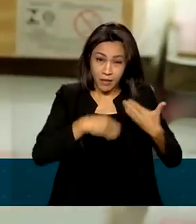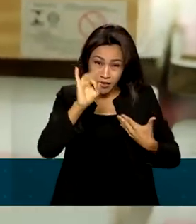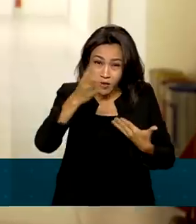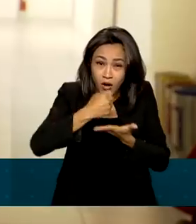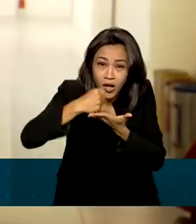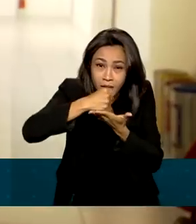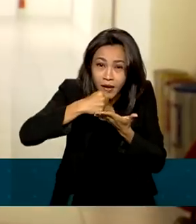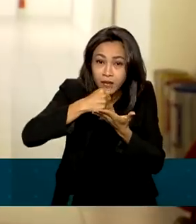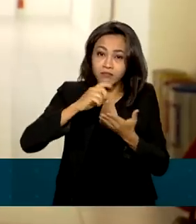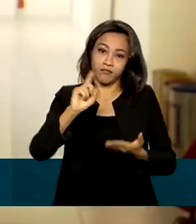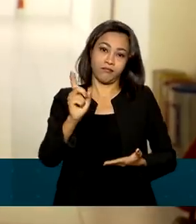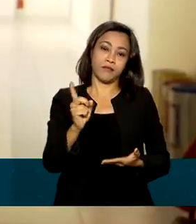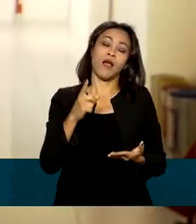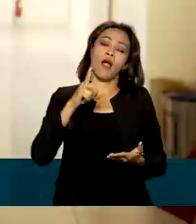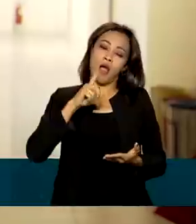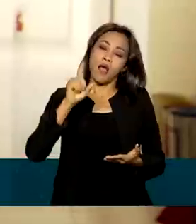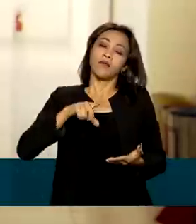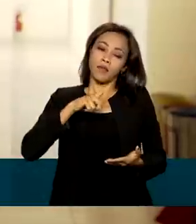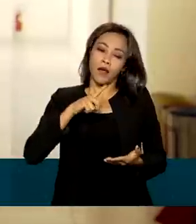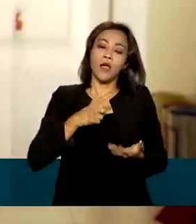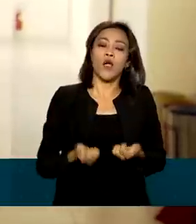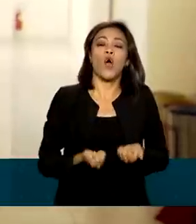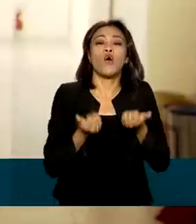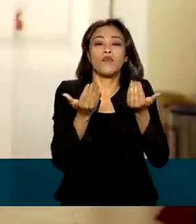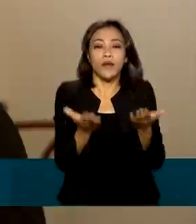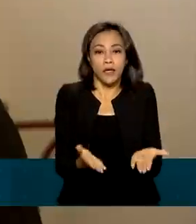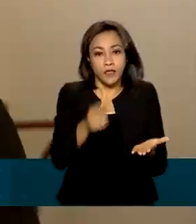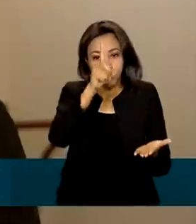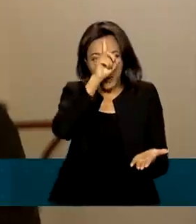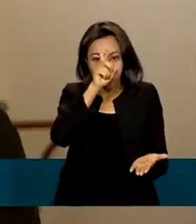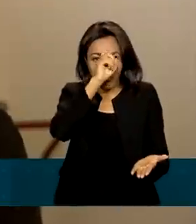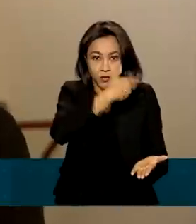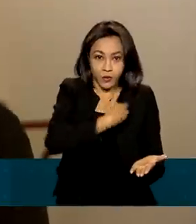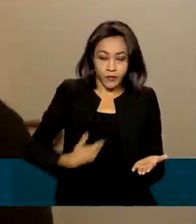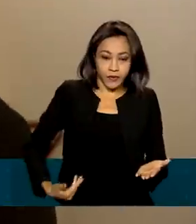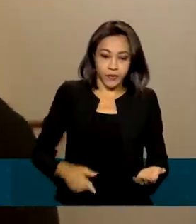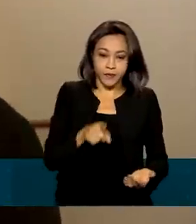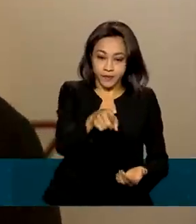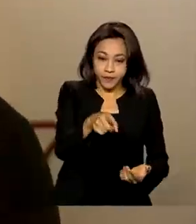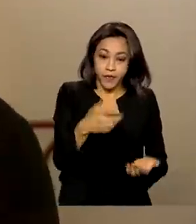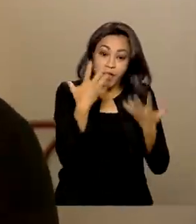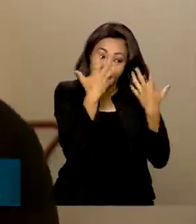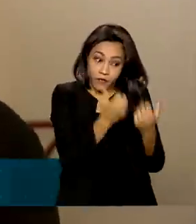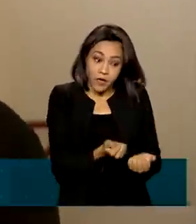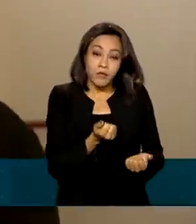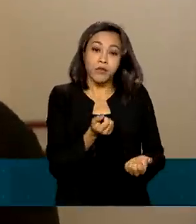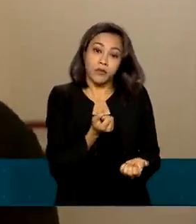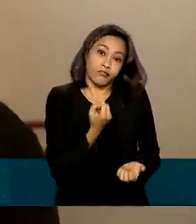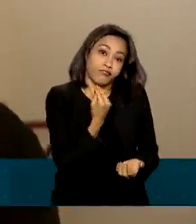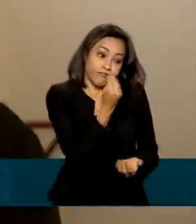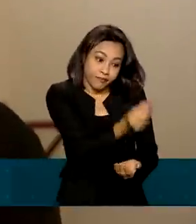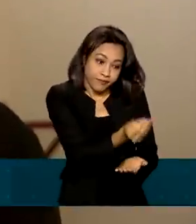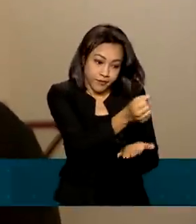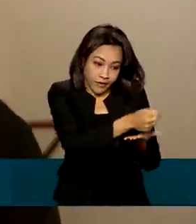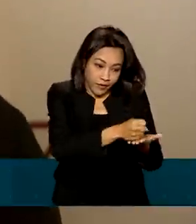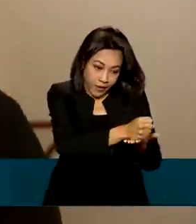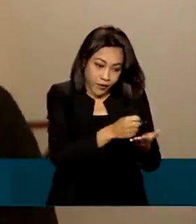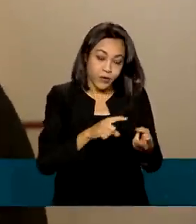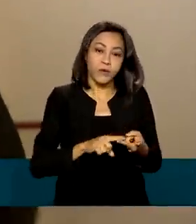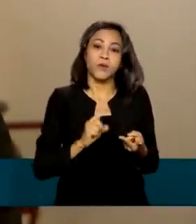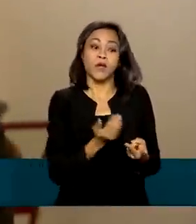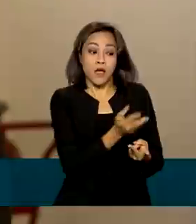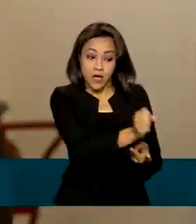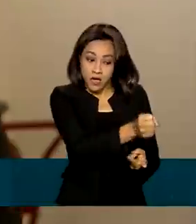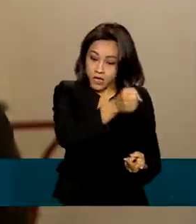medicamentos e é oferecido pelo Sistema Único de Saúde. Nós vamos medicar, nós vamos encaminhar esse paciente para a psicoterapia,